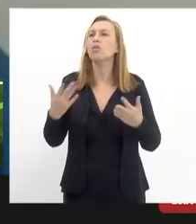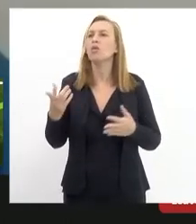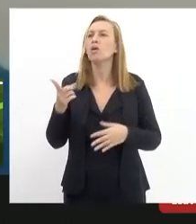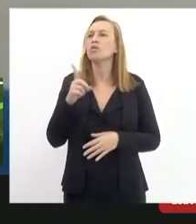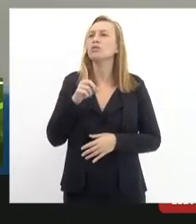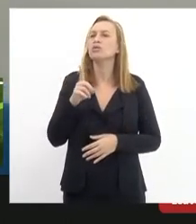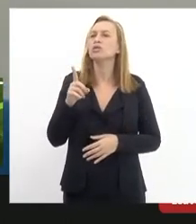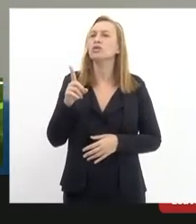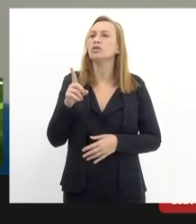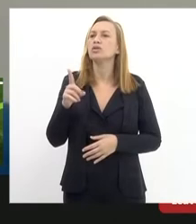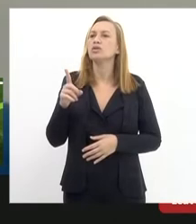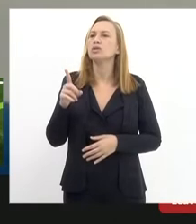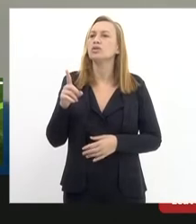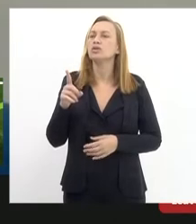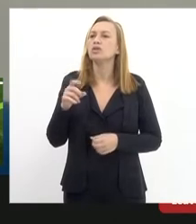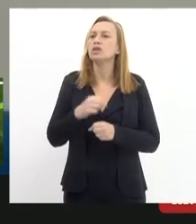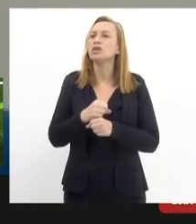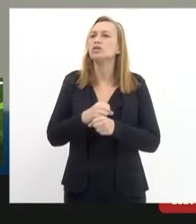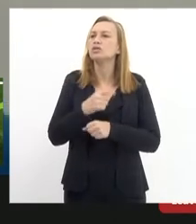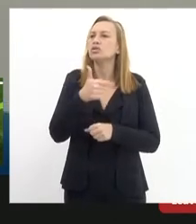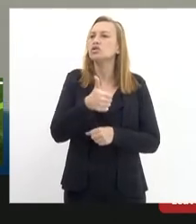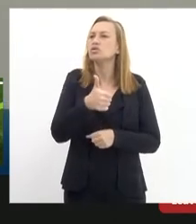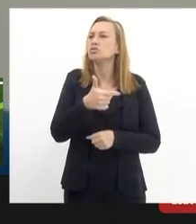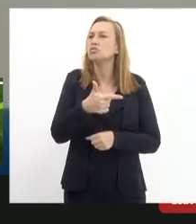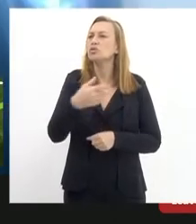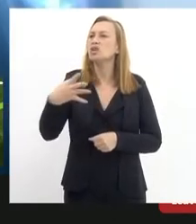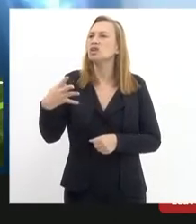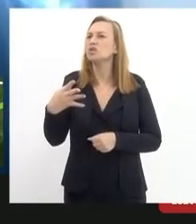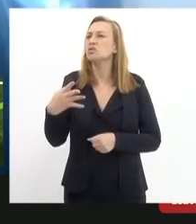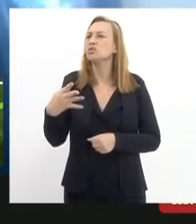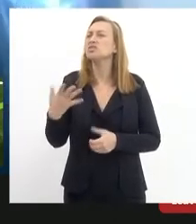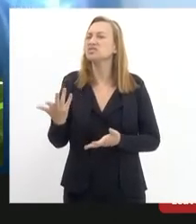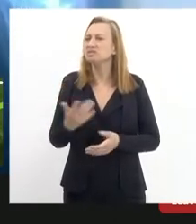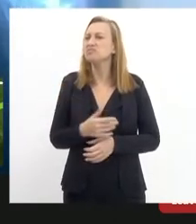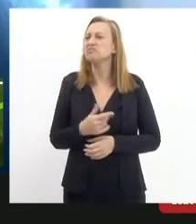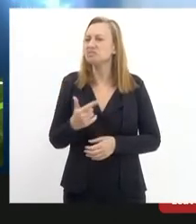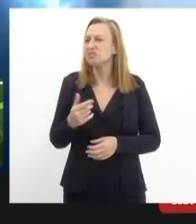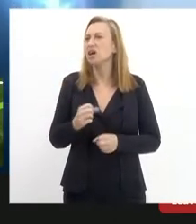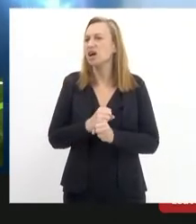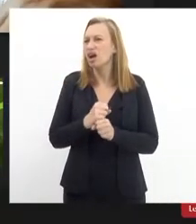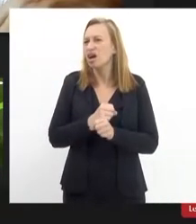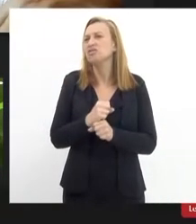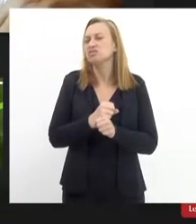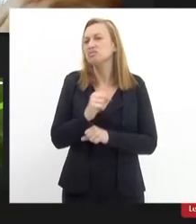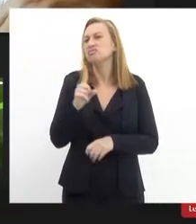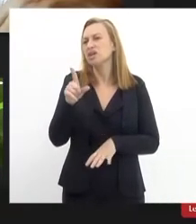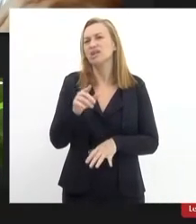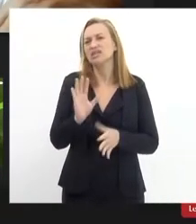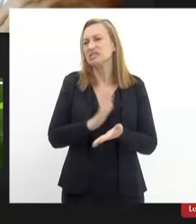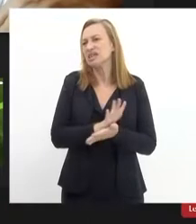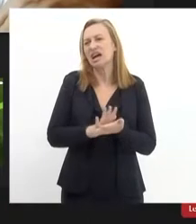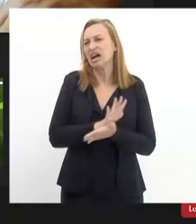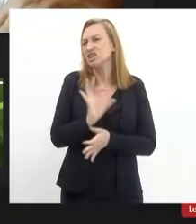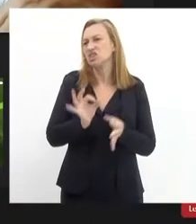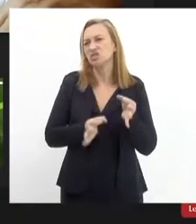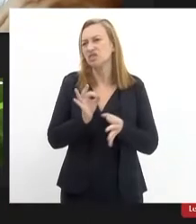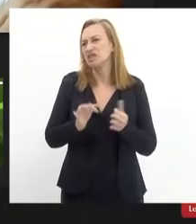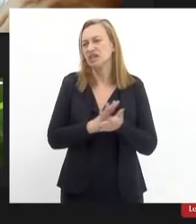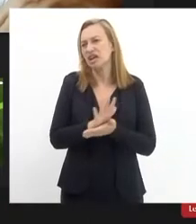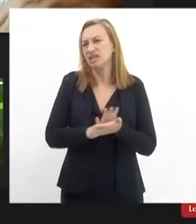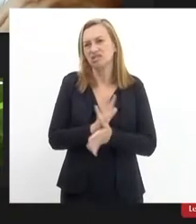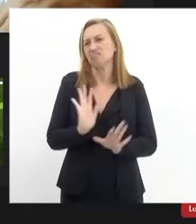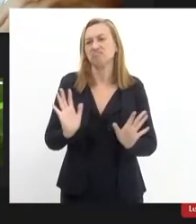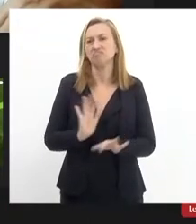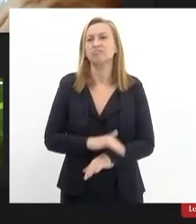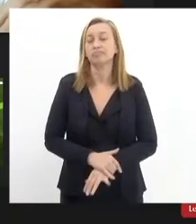2014 se eu não me engano de 2013 já faz muito tempo e nada justifica essa omissão é importante que a gente